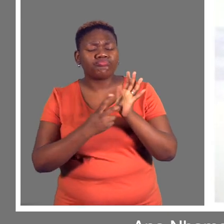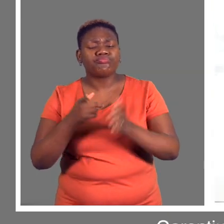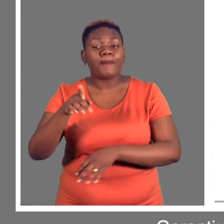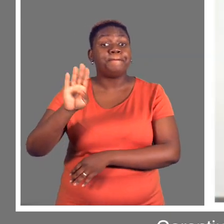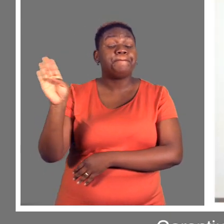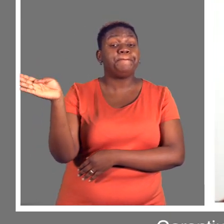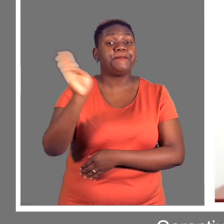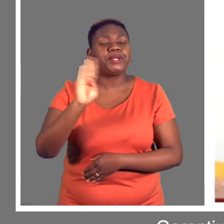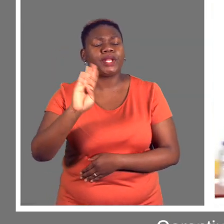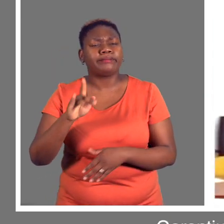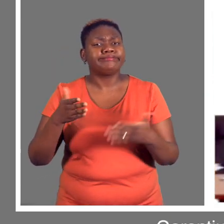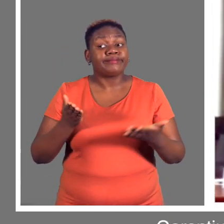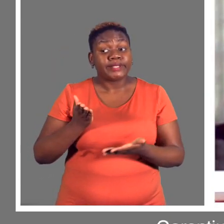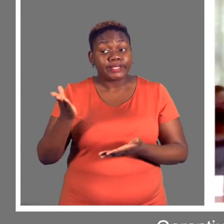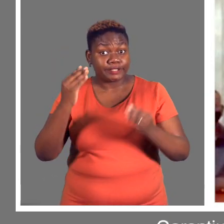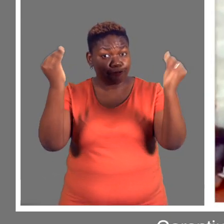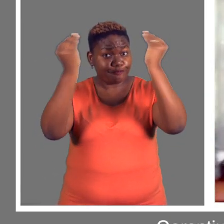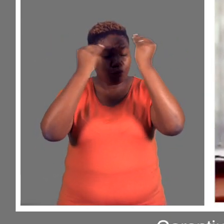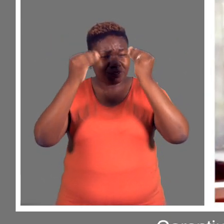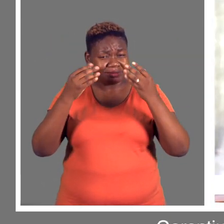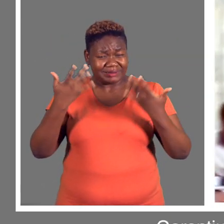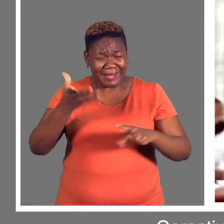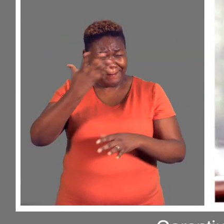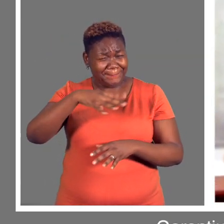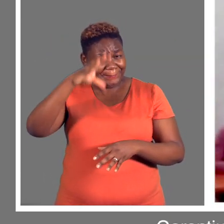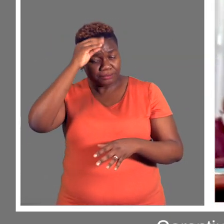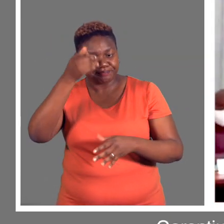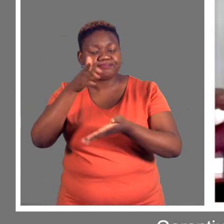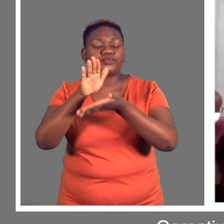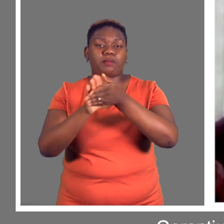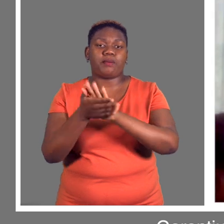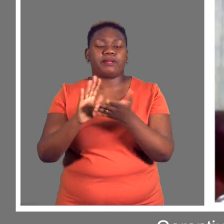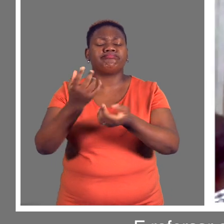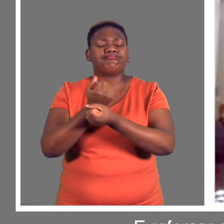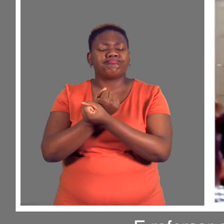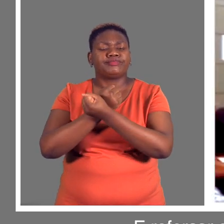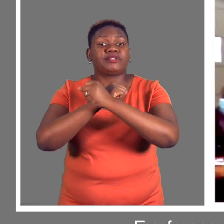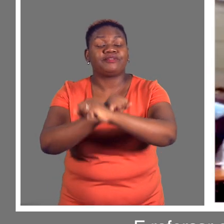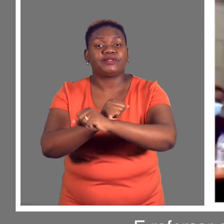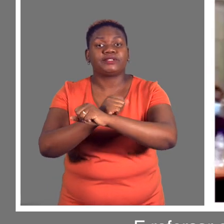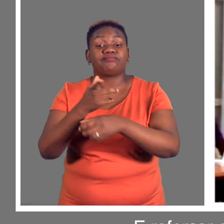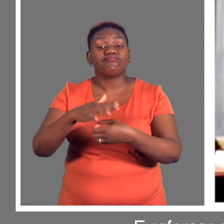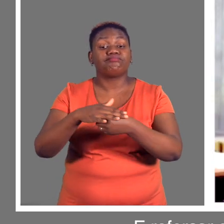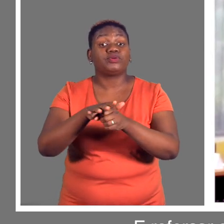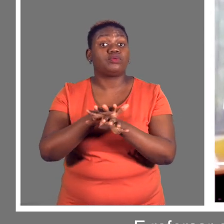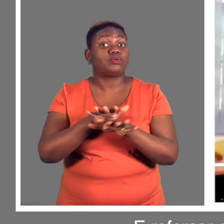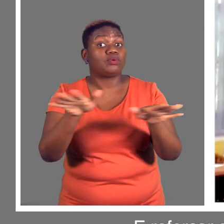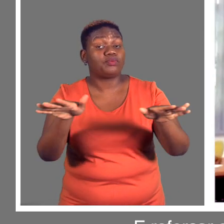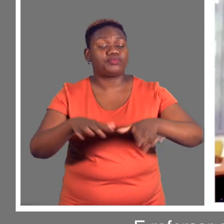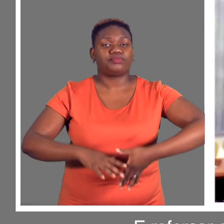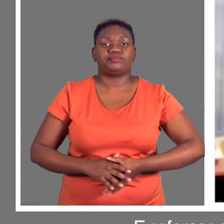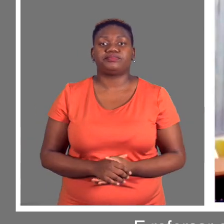da Beira, garantiu que sai desta formação preparada para atender pessoas com deficiência e reforçar as mensagens de